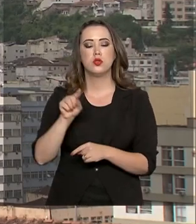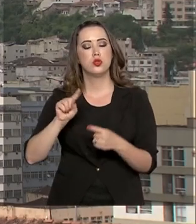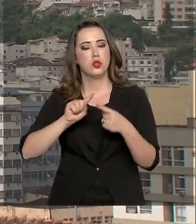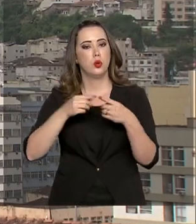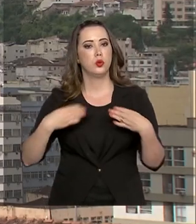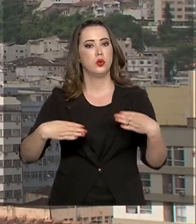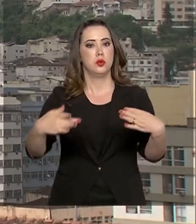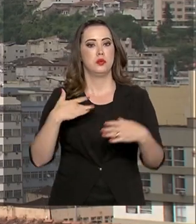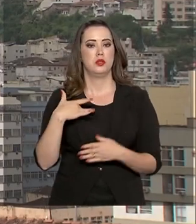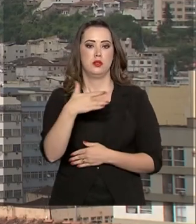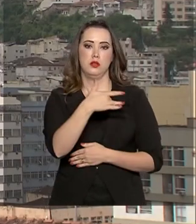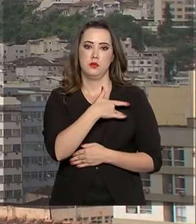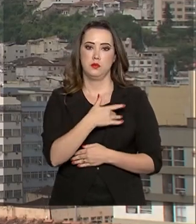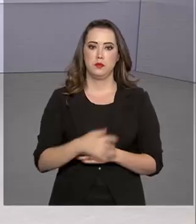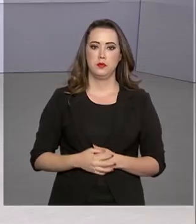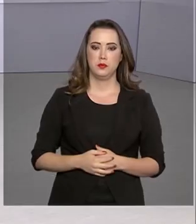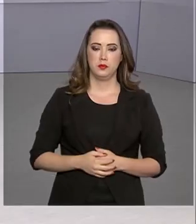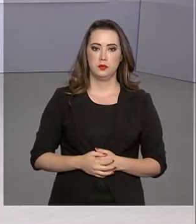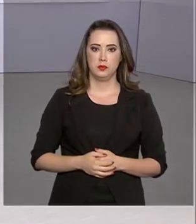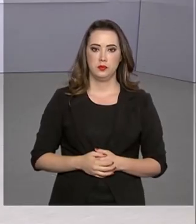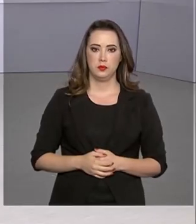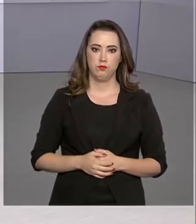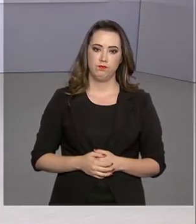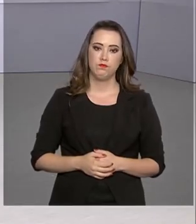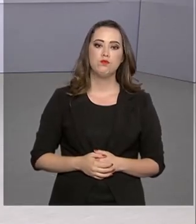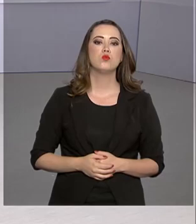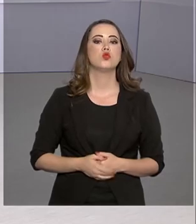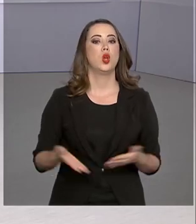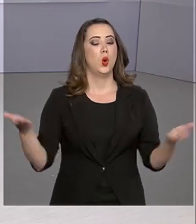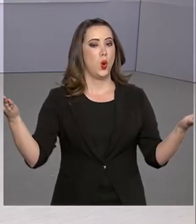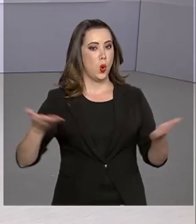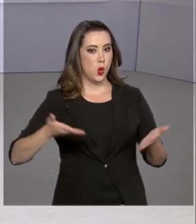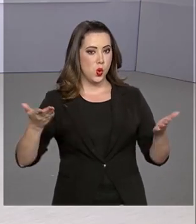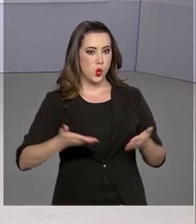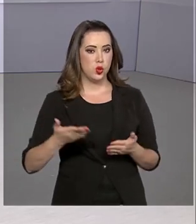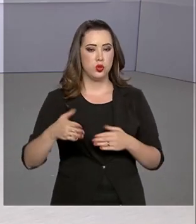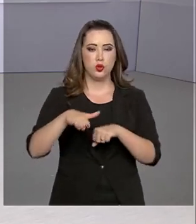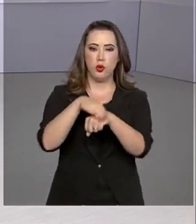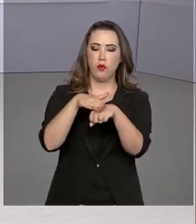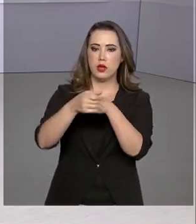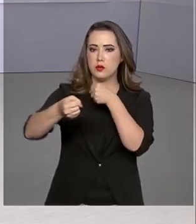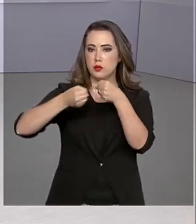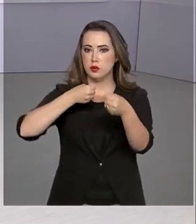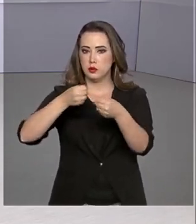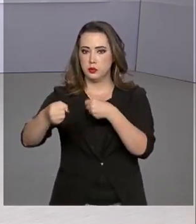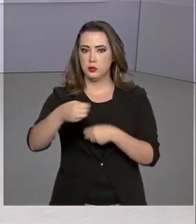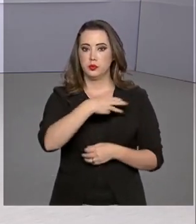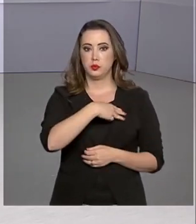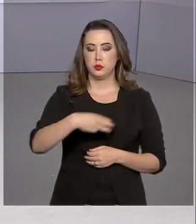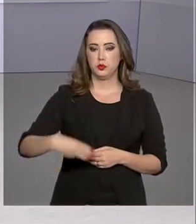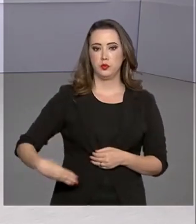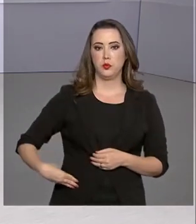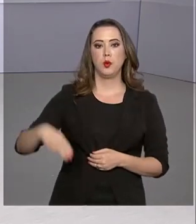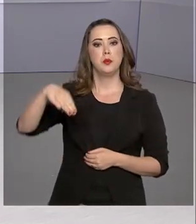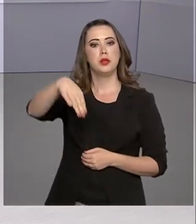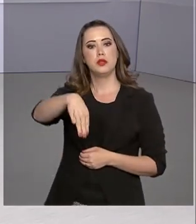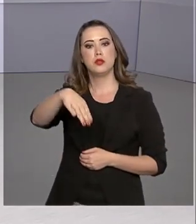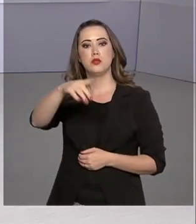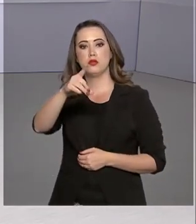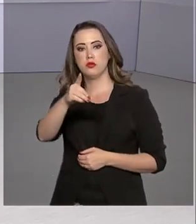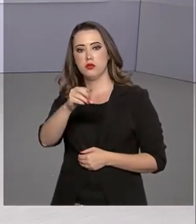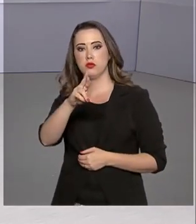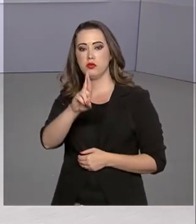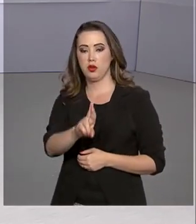Ministro da Saúde, Luiz Henrique Mandetta. E hoje, durante conversa com jornalistas, o Ministro do Desenvolvimento